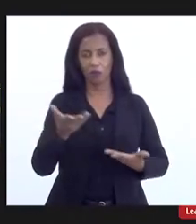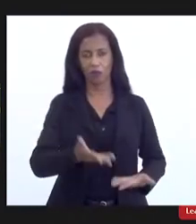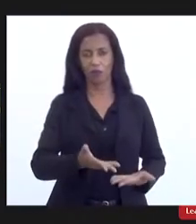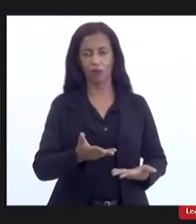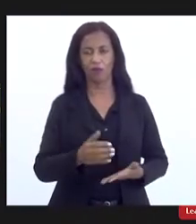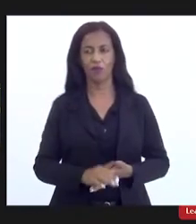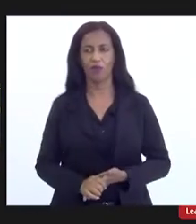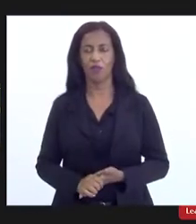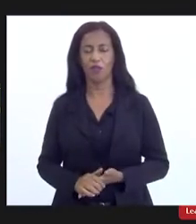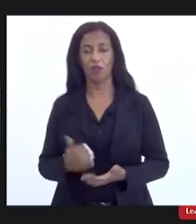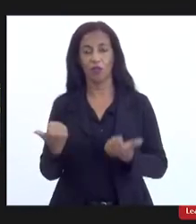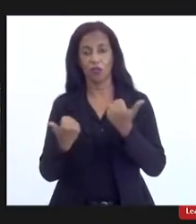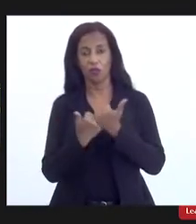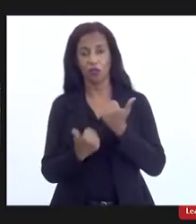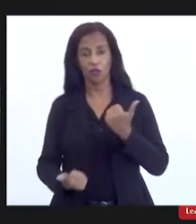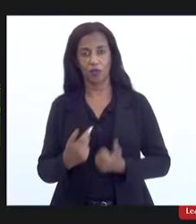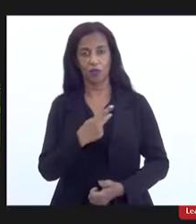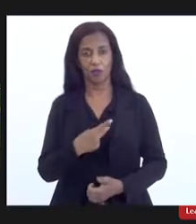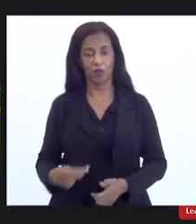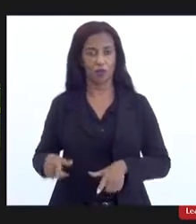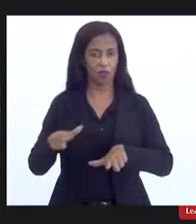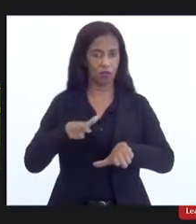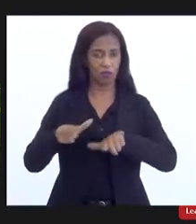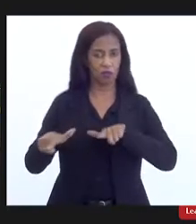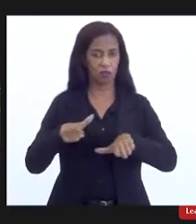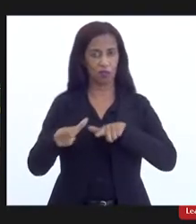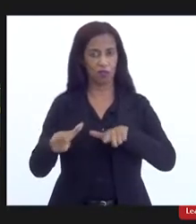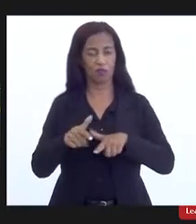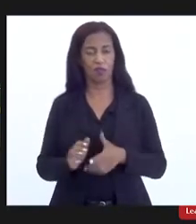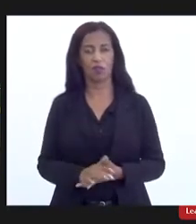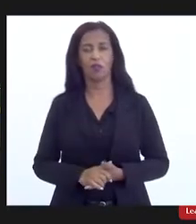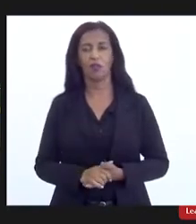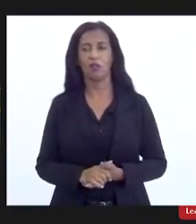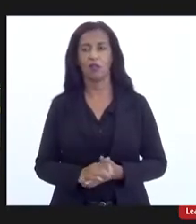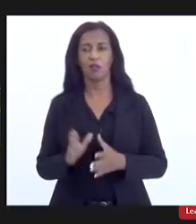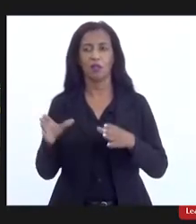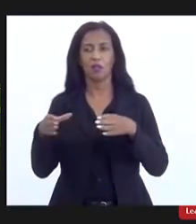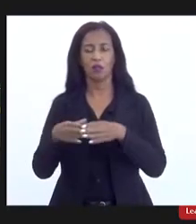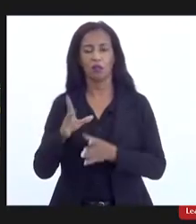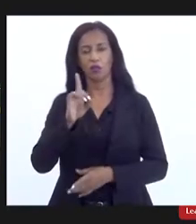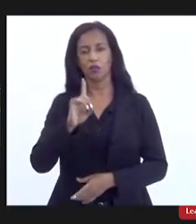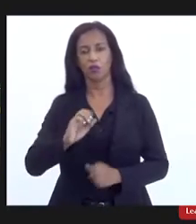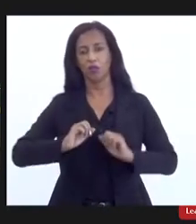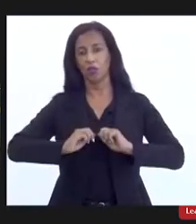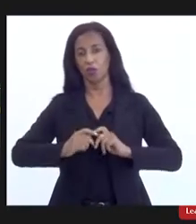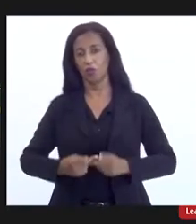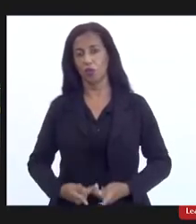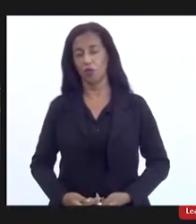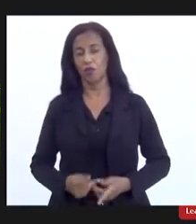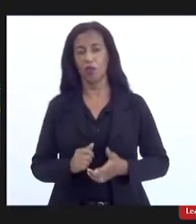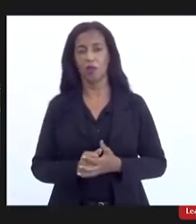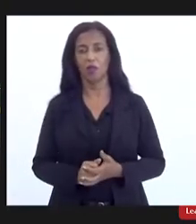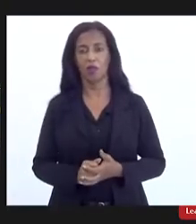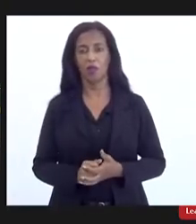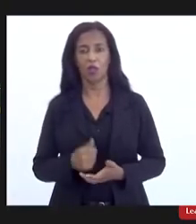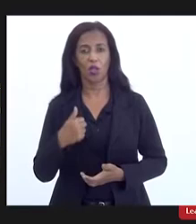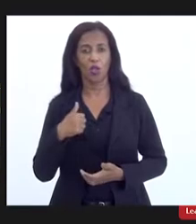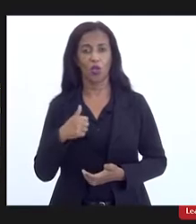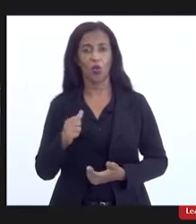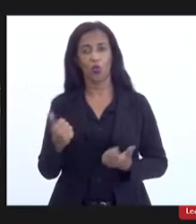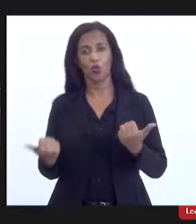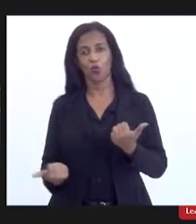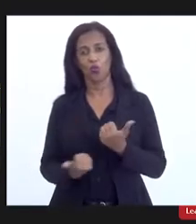eu sou vice-presidente da Comissão de Trabalho e na Comissão de Direitos Humanos eu sou suplente,